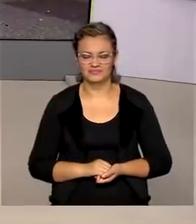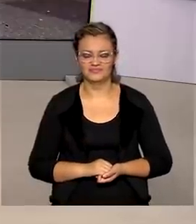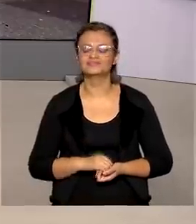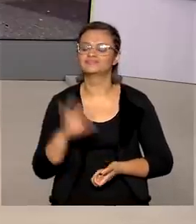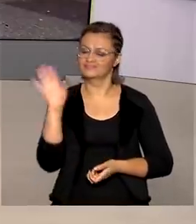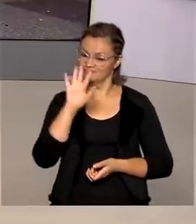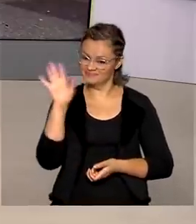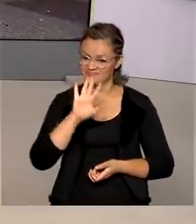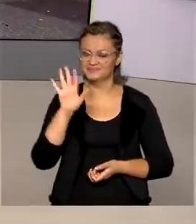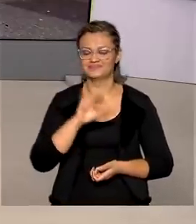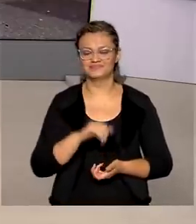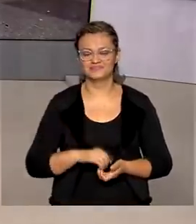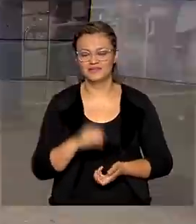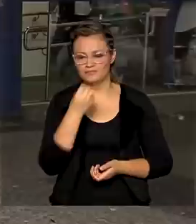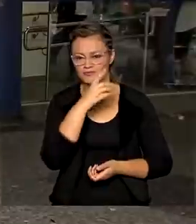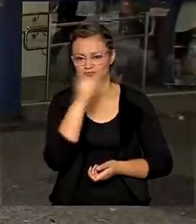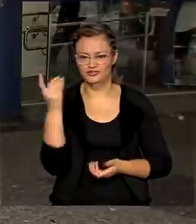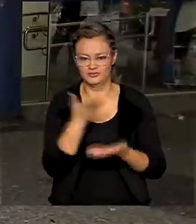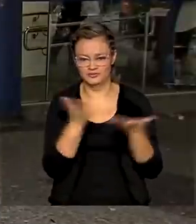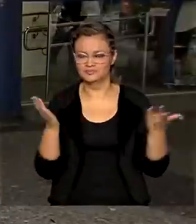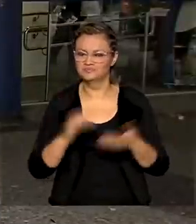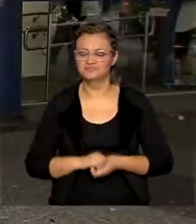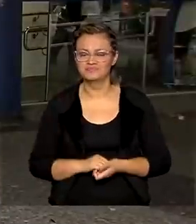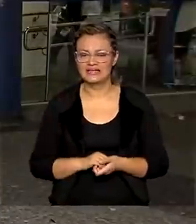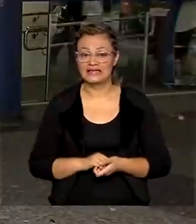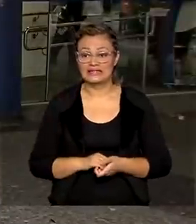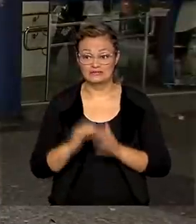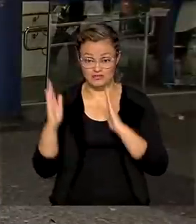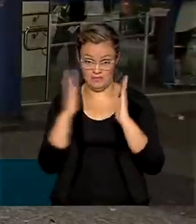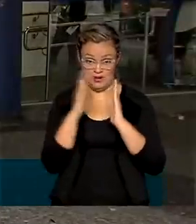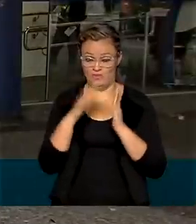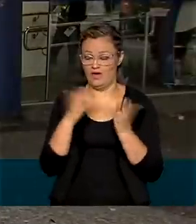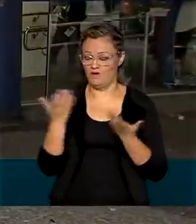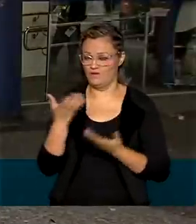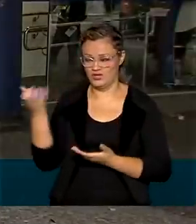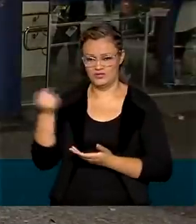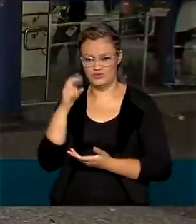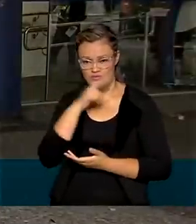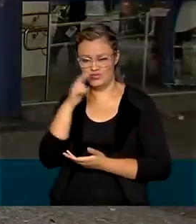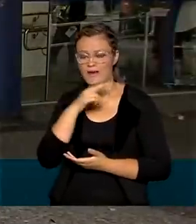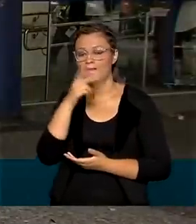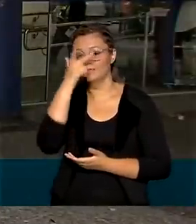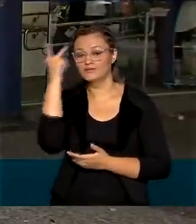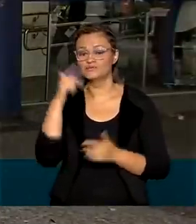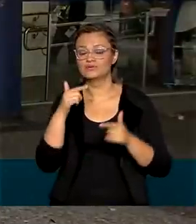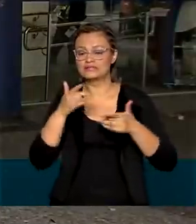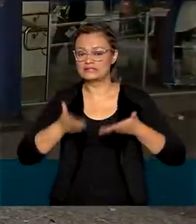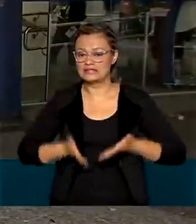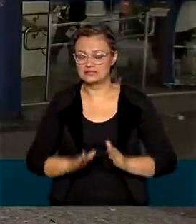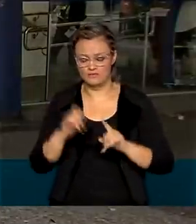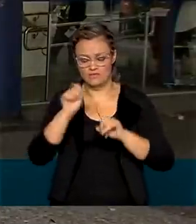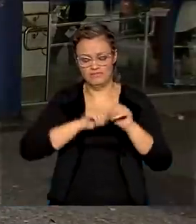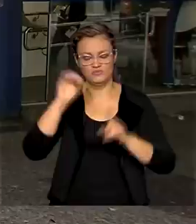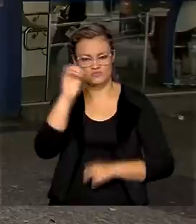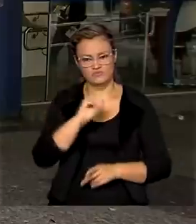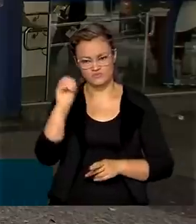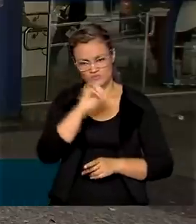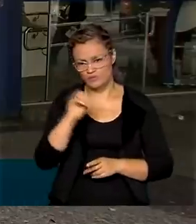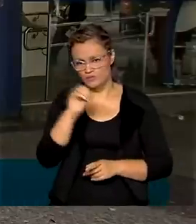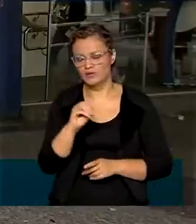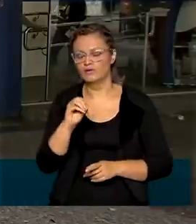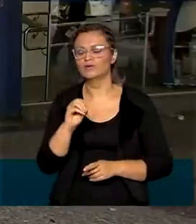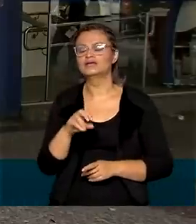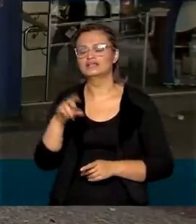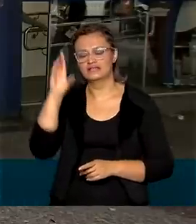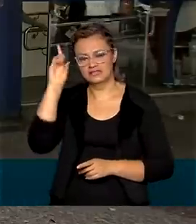Oi, Renata. Bom dia para você. Bom dia a todos. Essa rodada do auxílio emergencial é para os trabalhadores nascidos em outubro e também